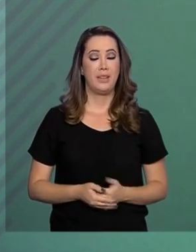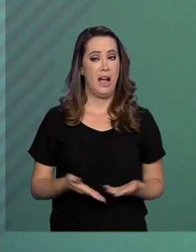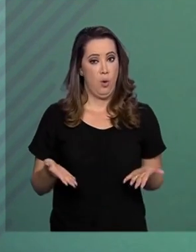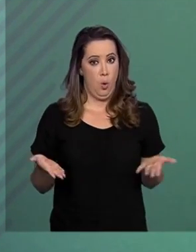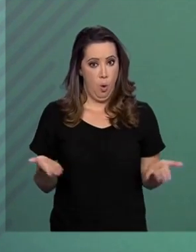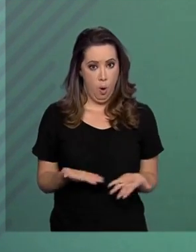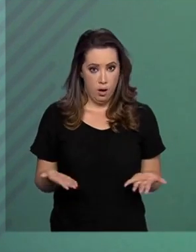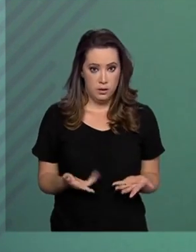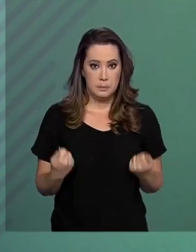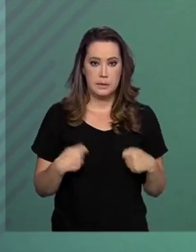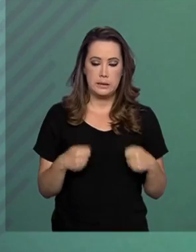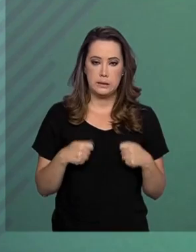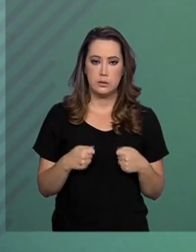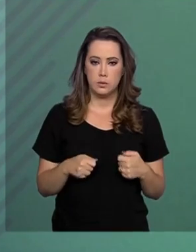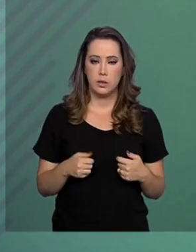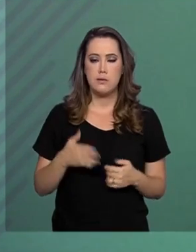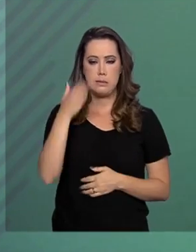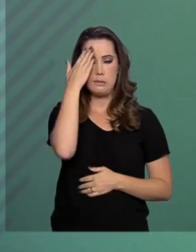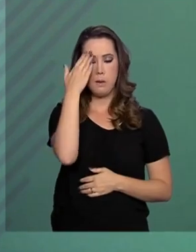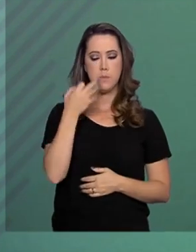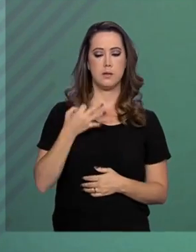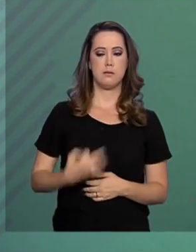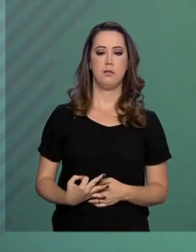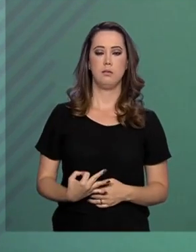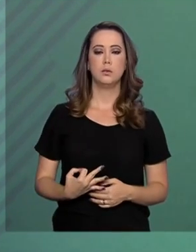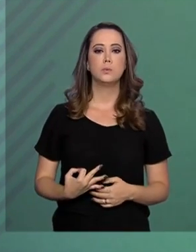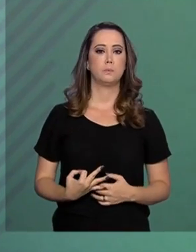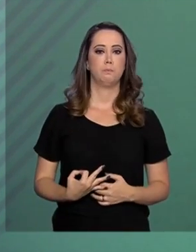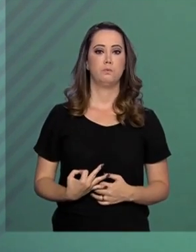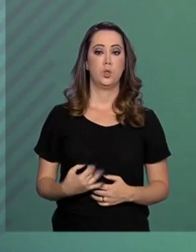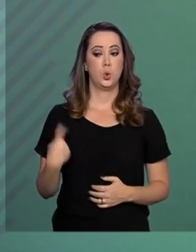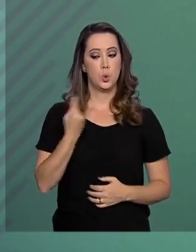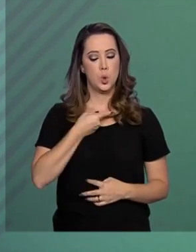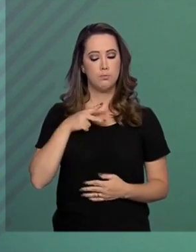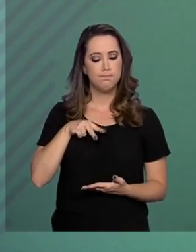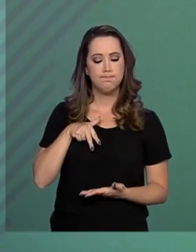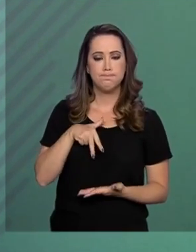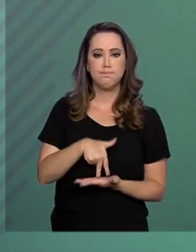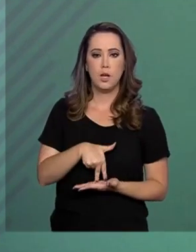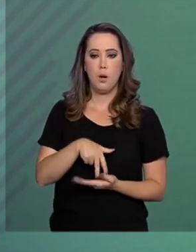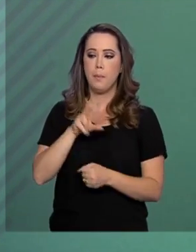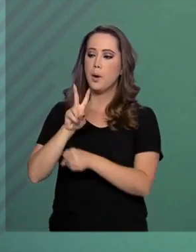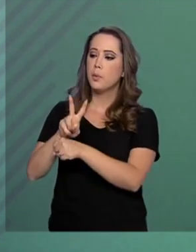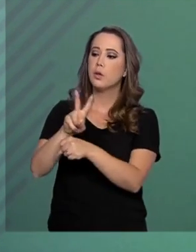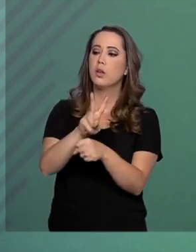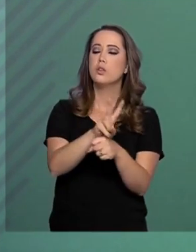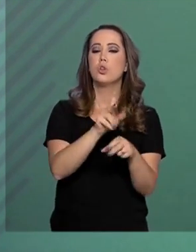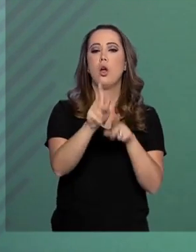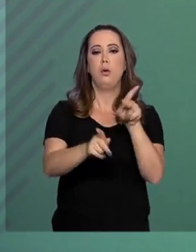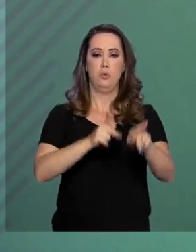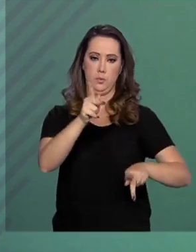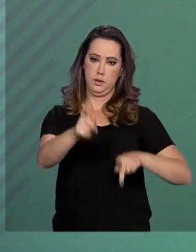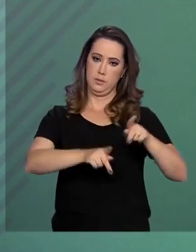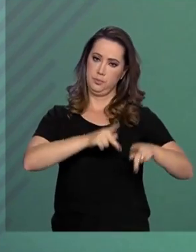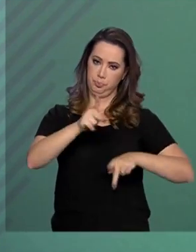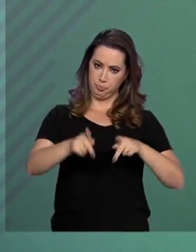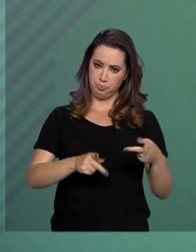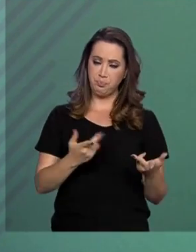é de prudência. Continuamos prontos para proteger nossa população.